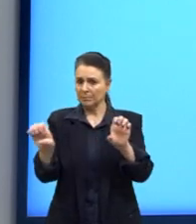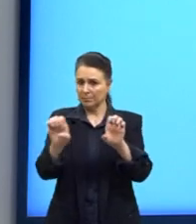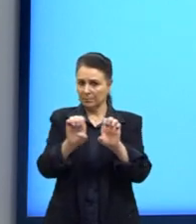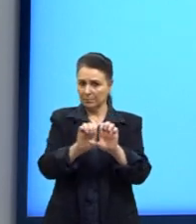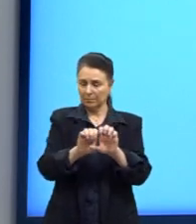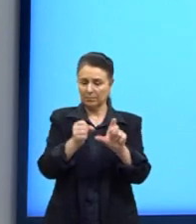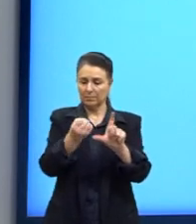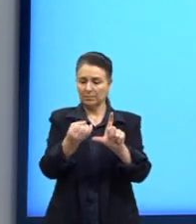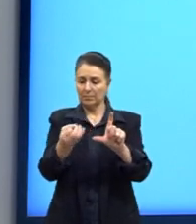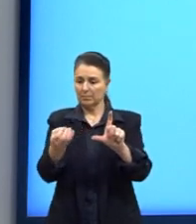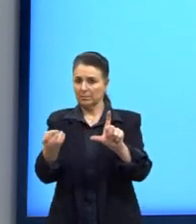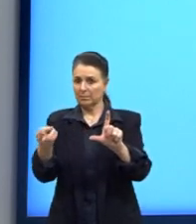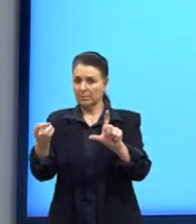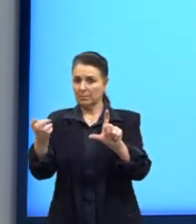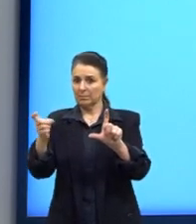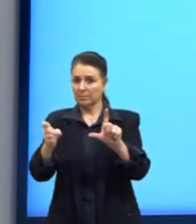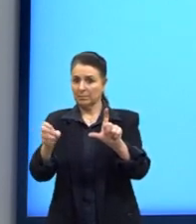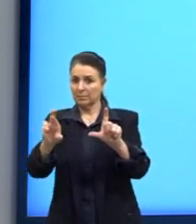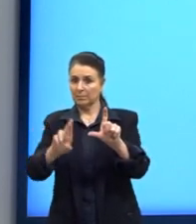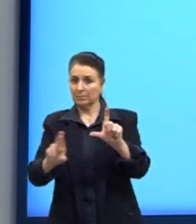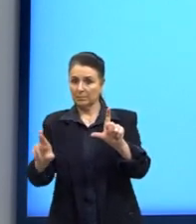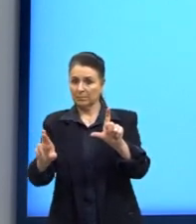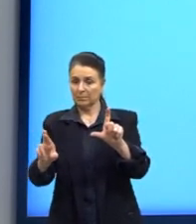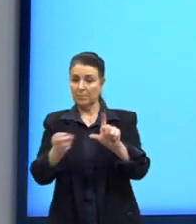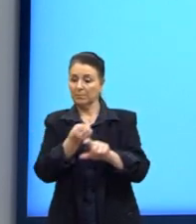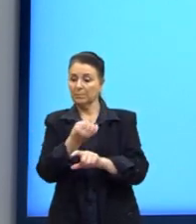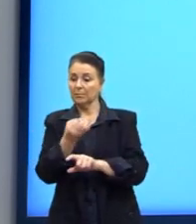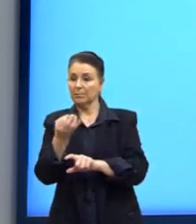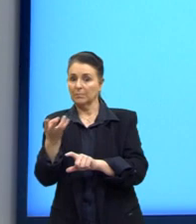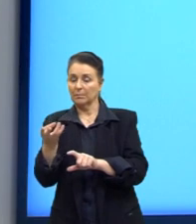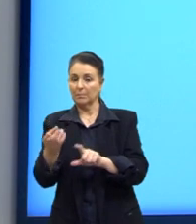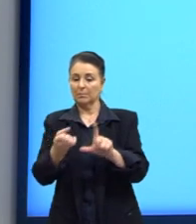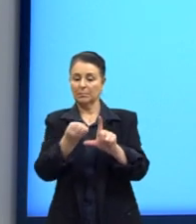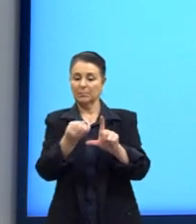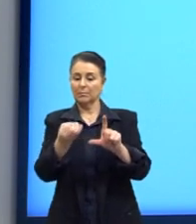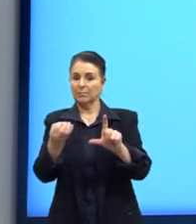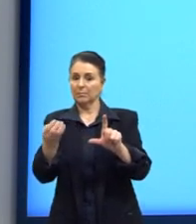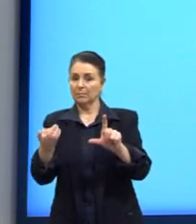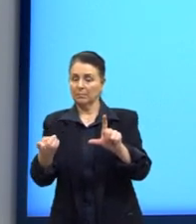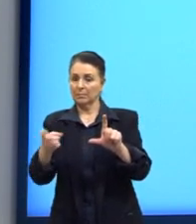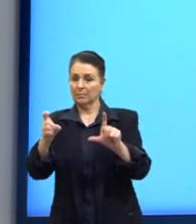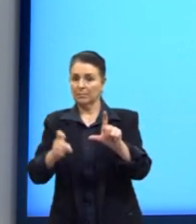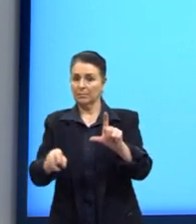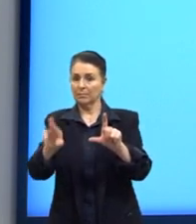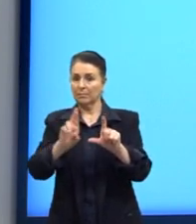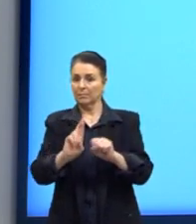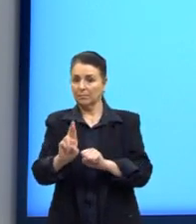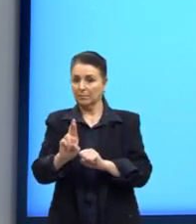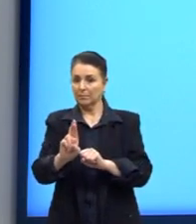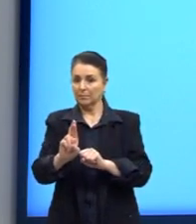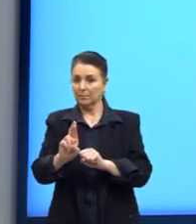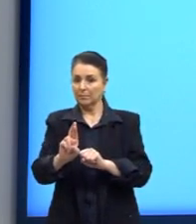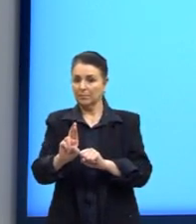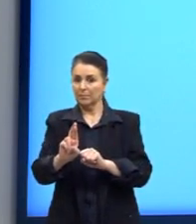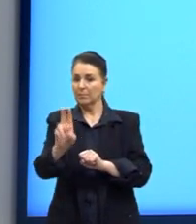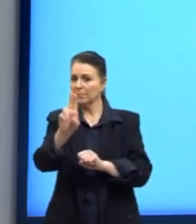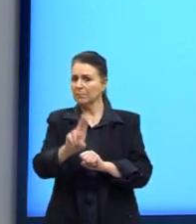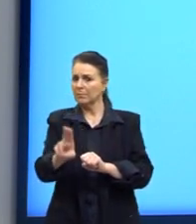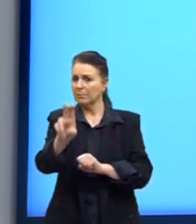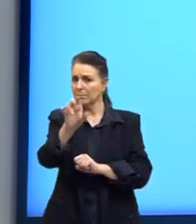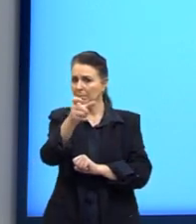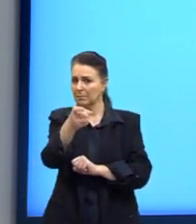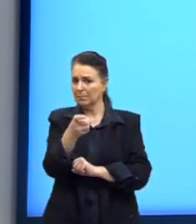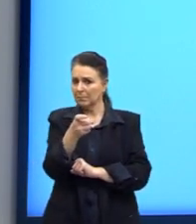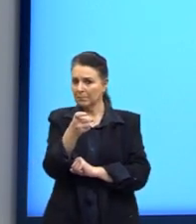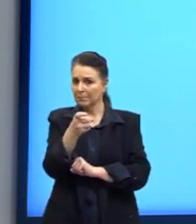o log de r, o logaritmo do ranking, né? Só que o log de r foi dado ali no enunciado como x. O x